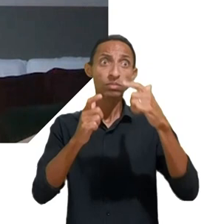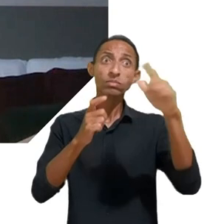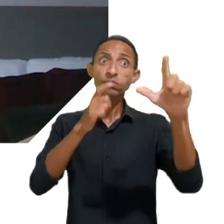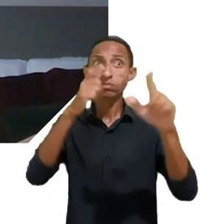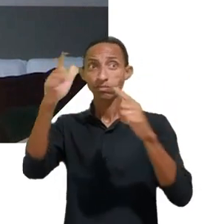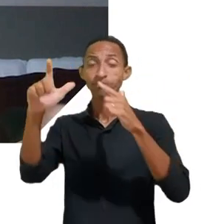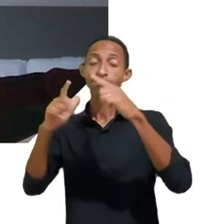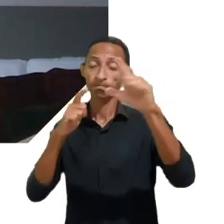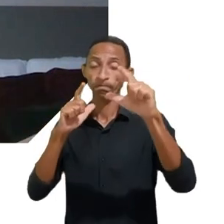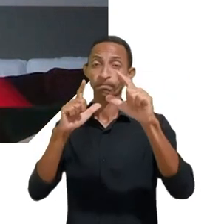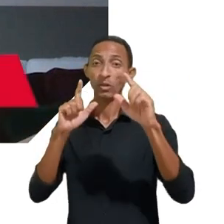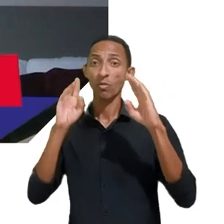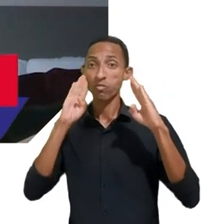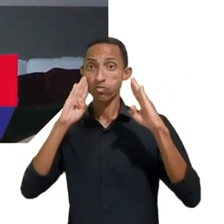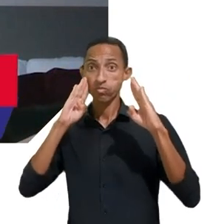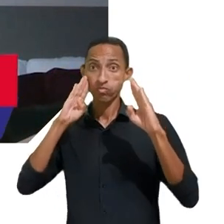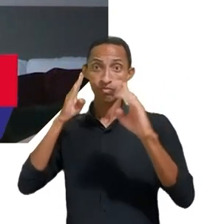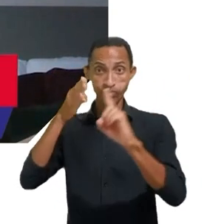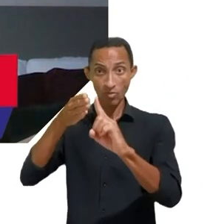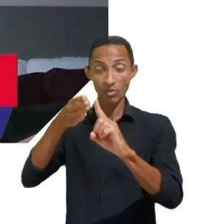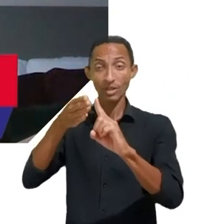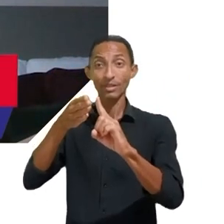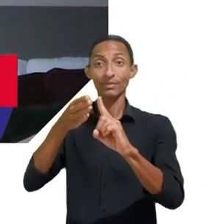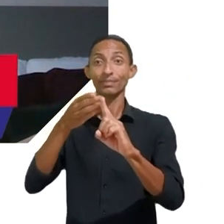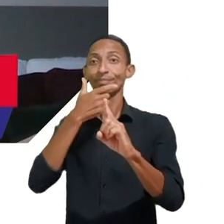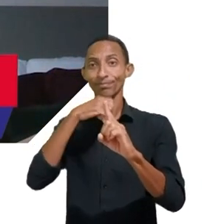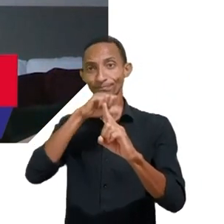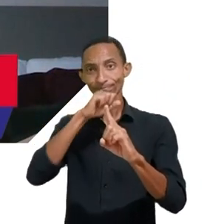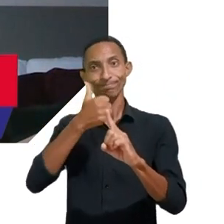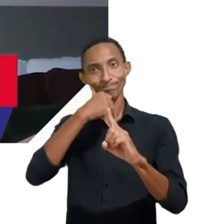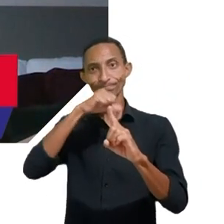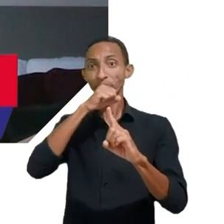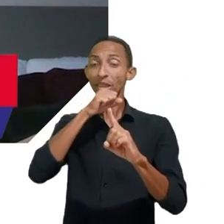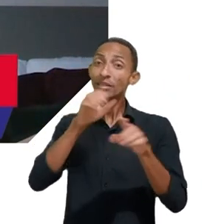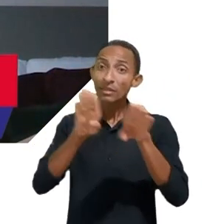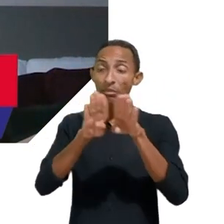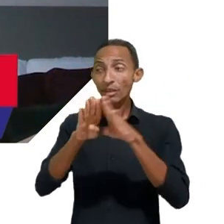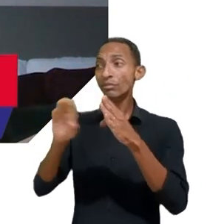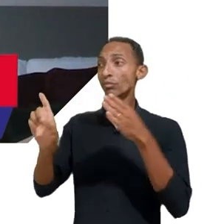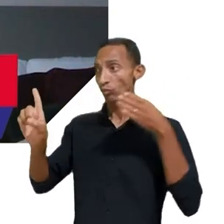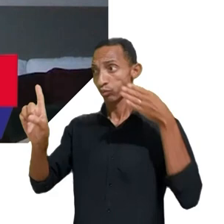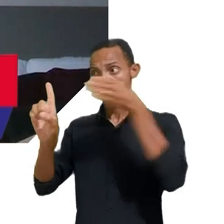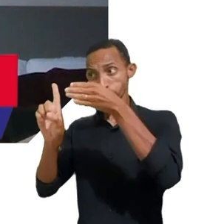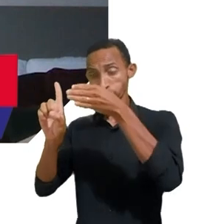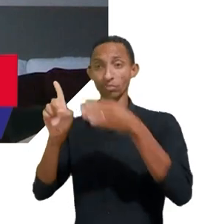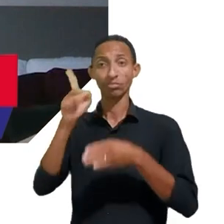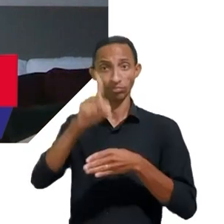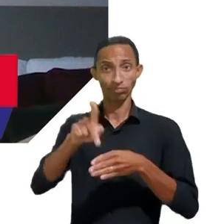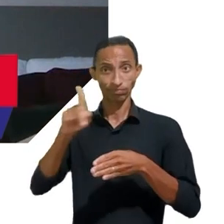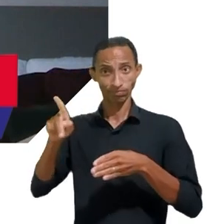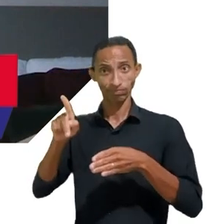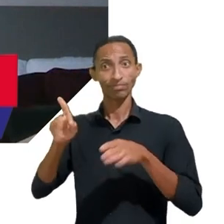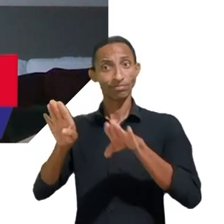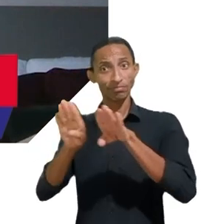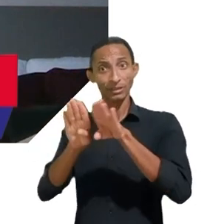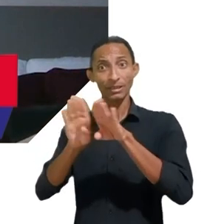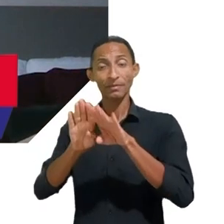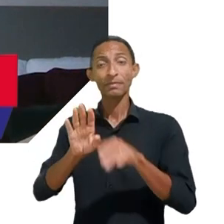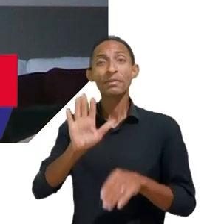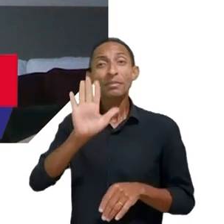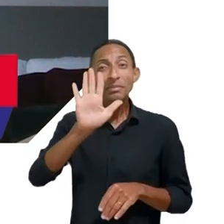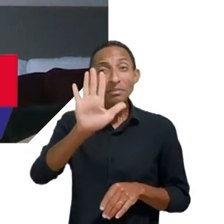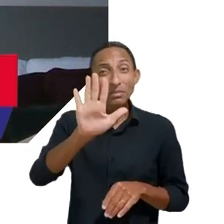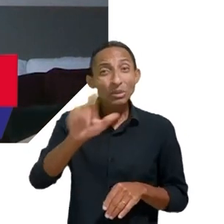figura dos pais e em determinados momentos até dos professores, mas a gente precisa entender que a responsabilidade pelas crianças